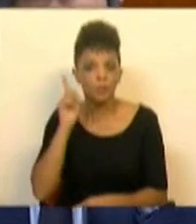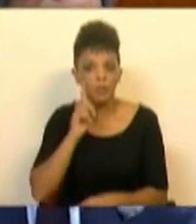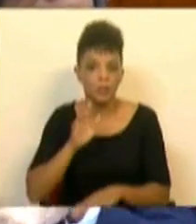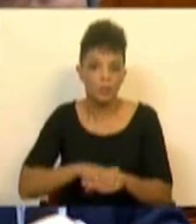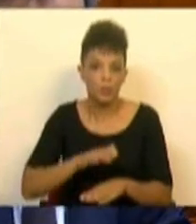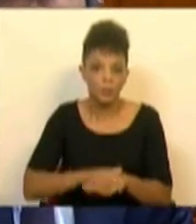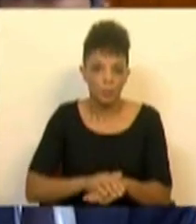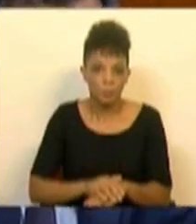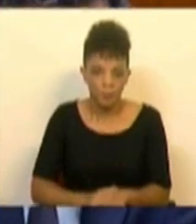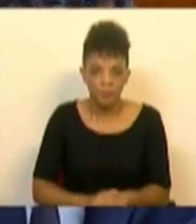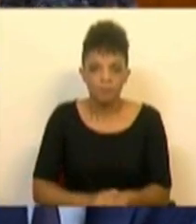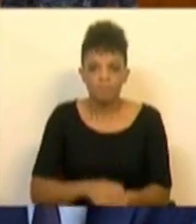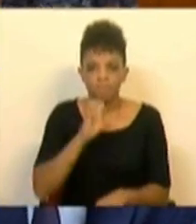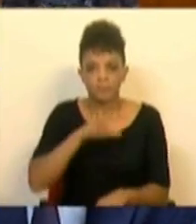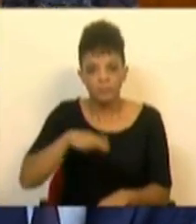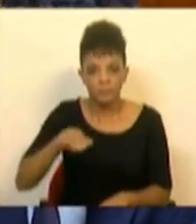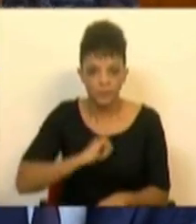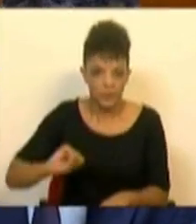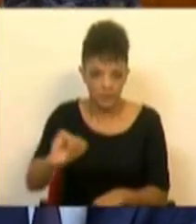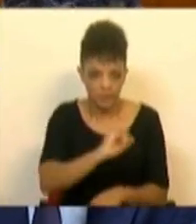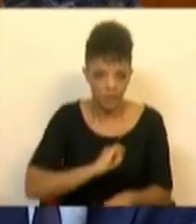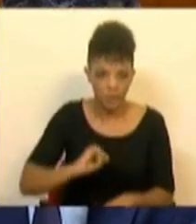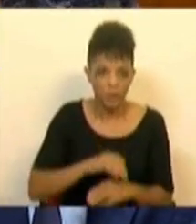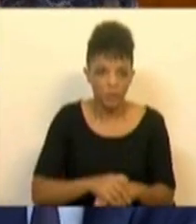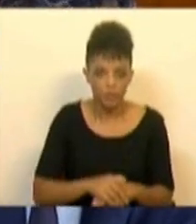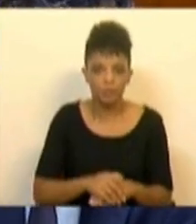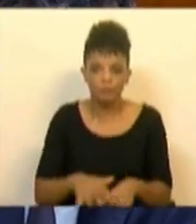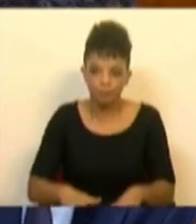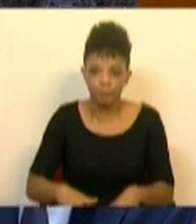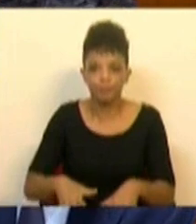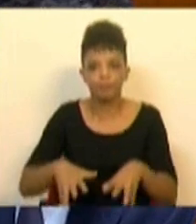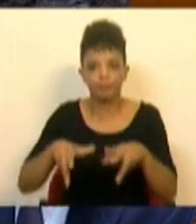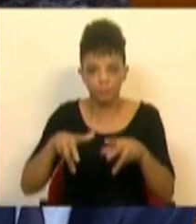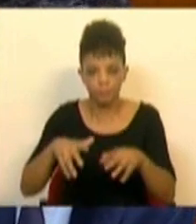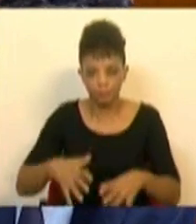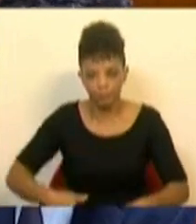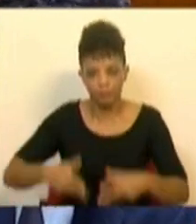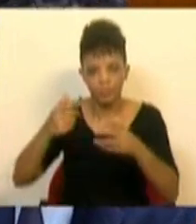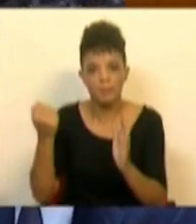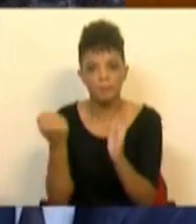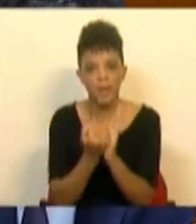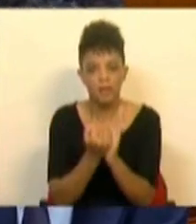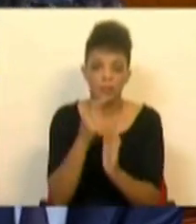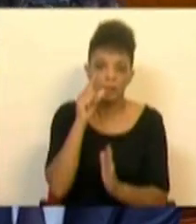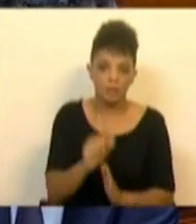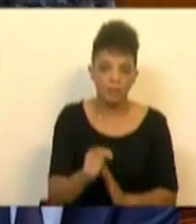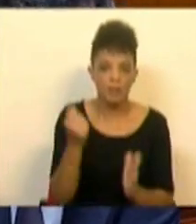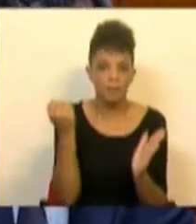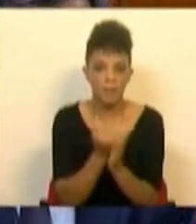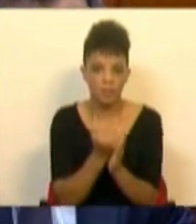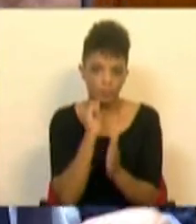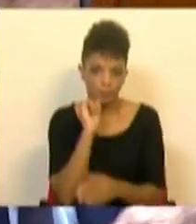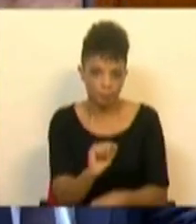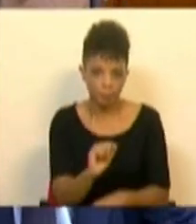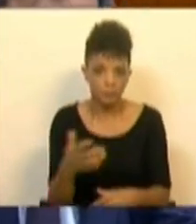para que os nossos cientistas possam desenvolver marcas e desenvolver patentes.